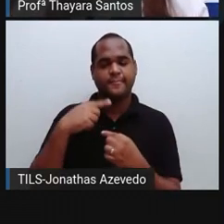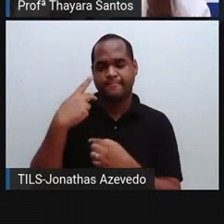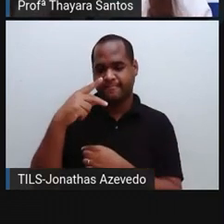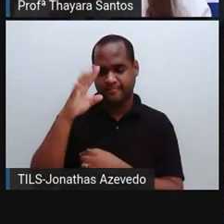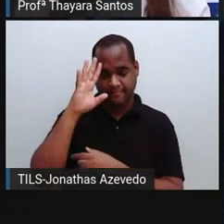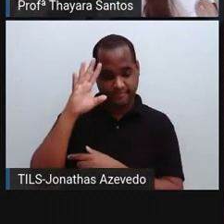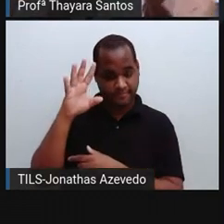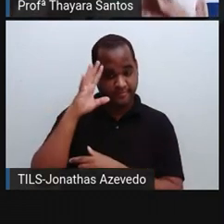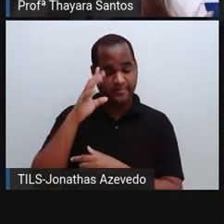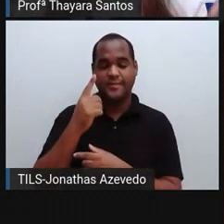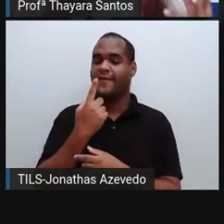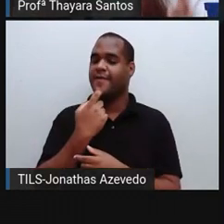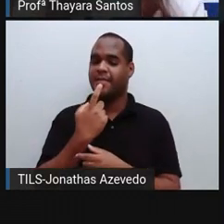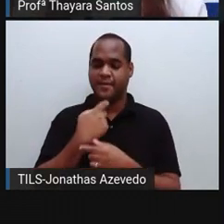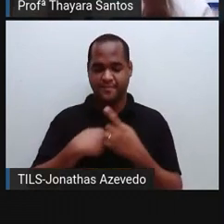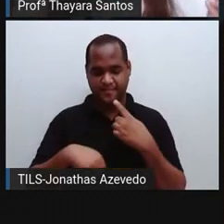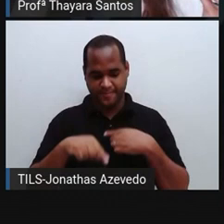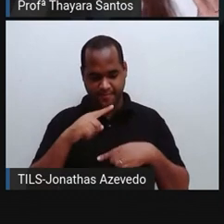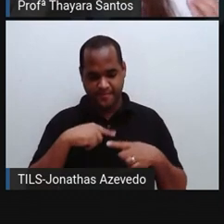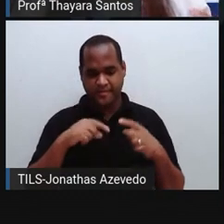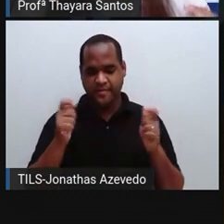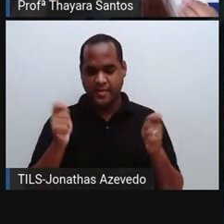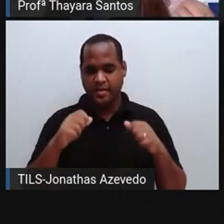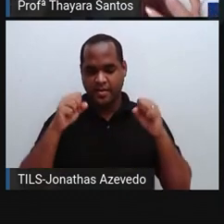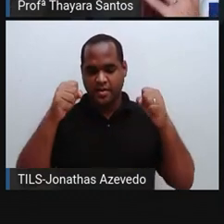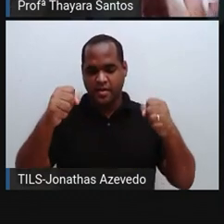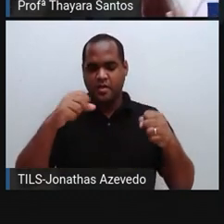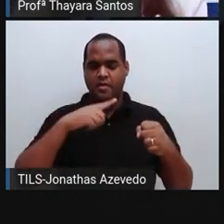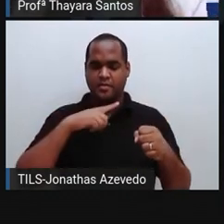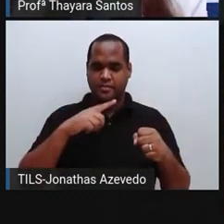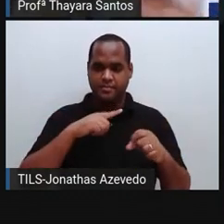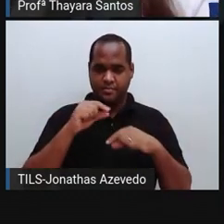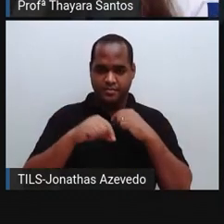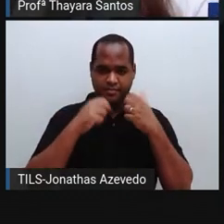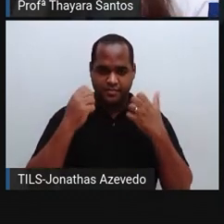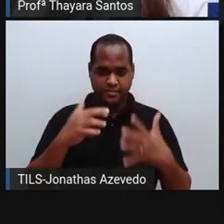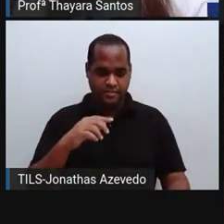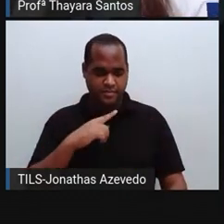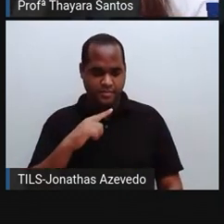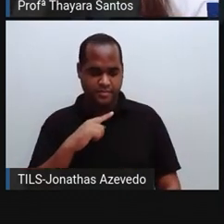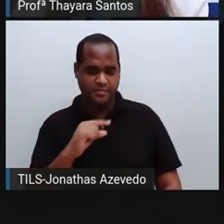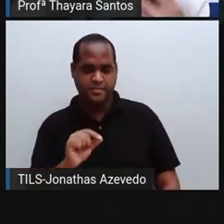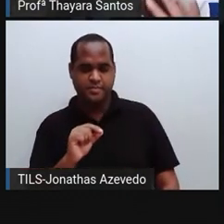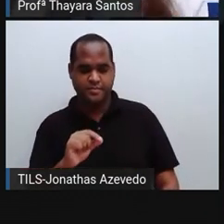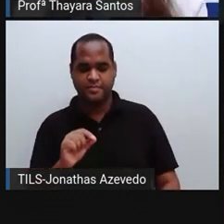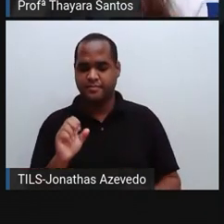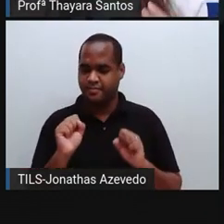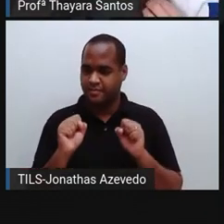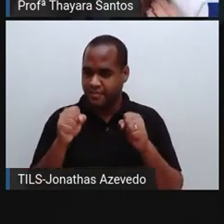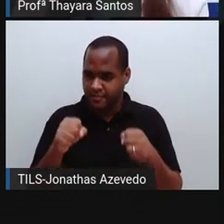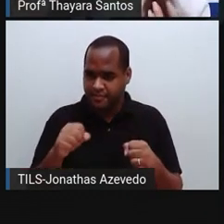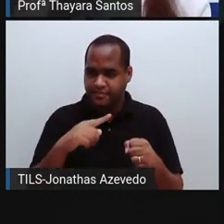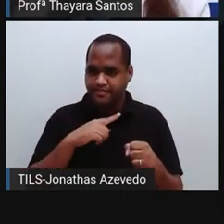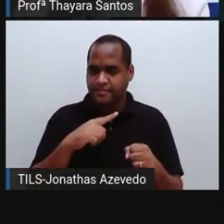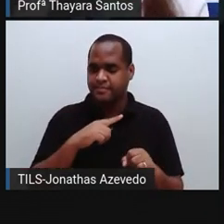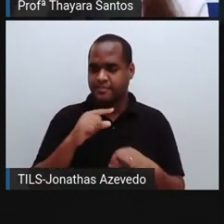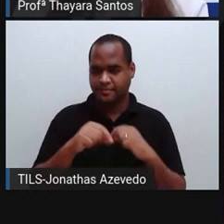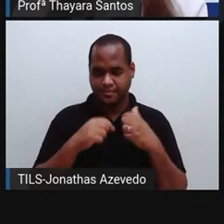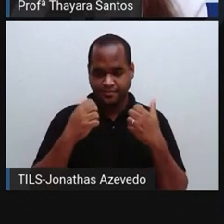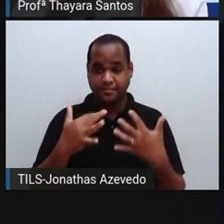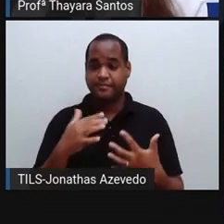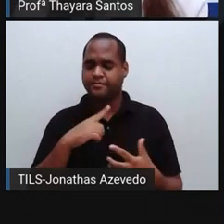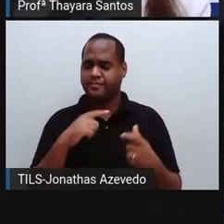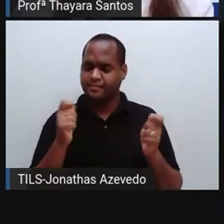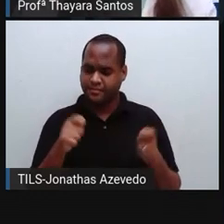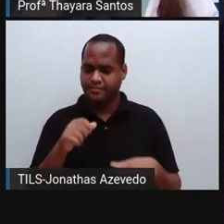sanguínea e para vocês estarem mais dispostos a aprender de fato. A gente tem o